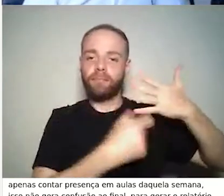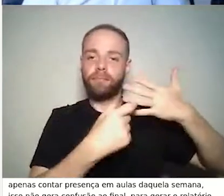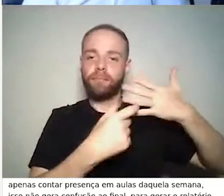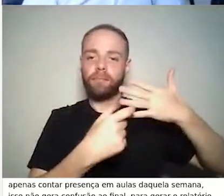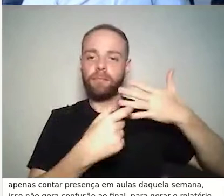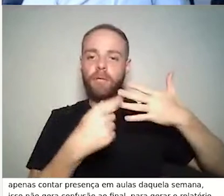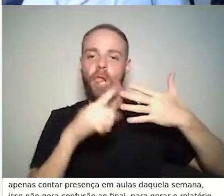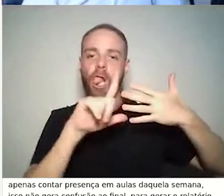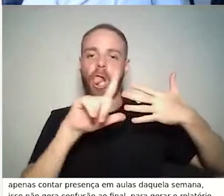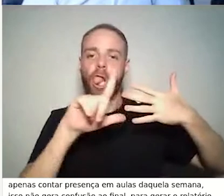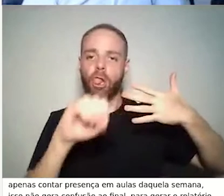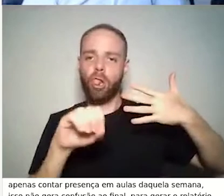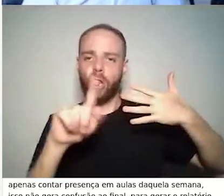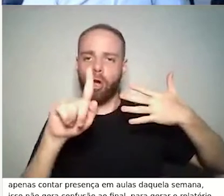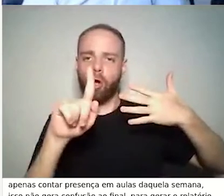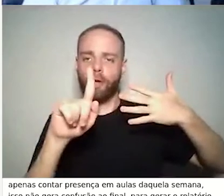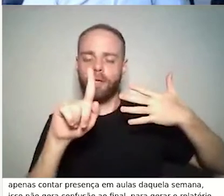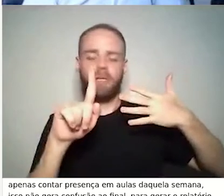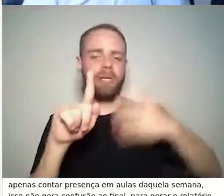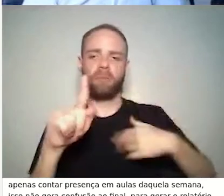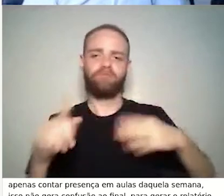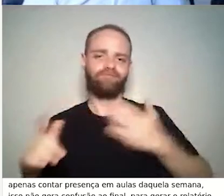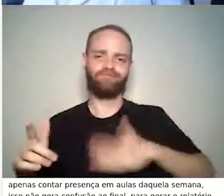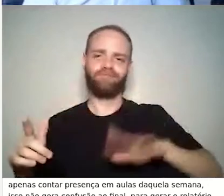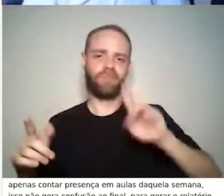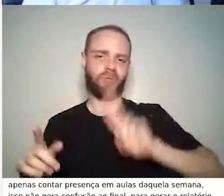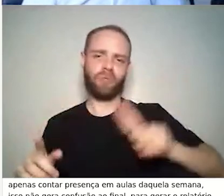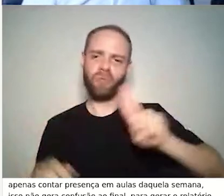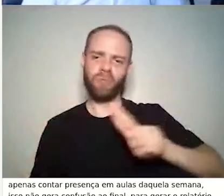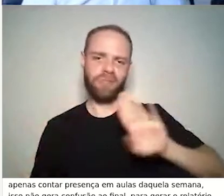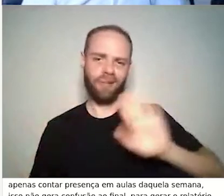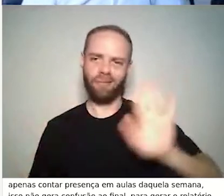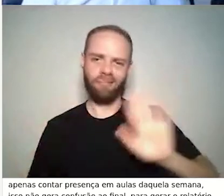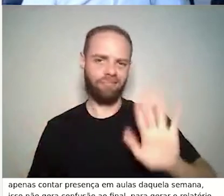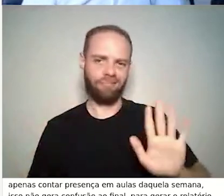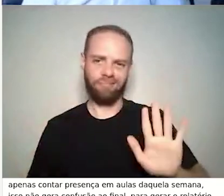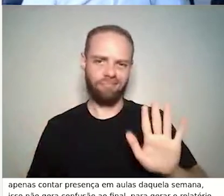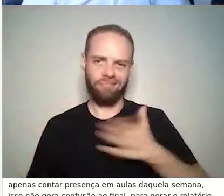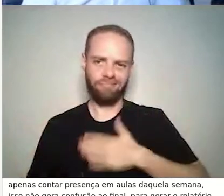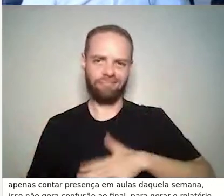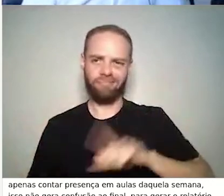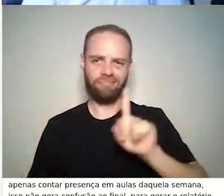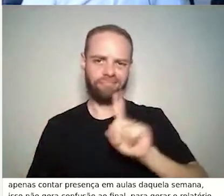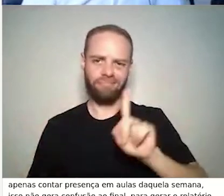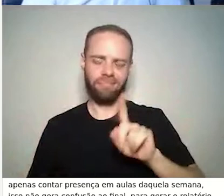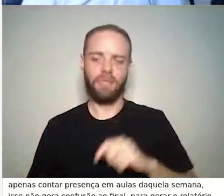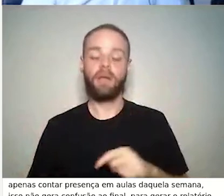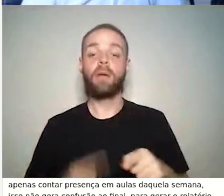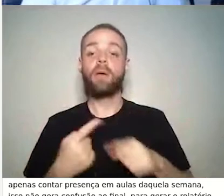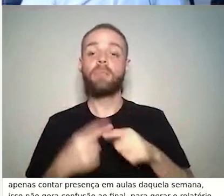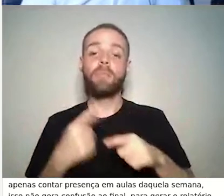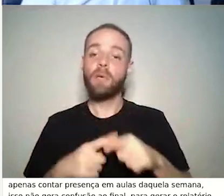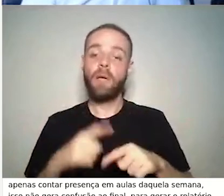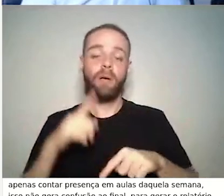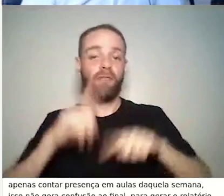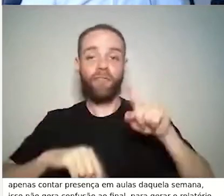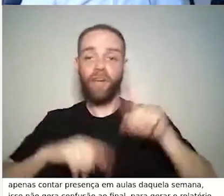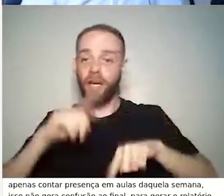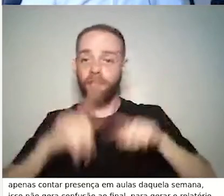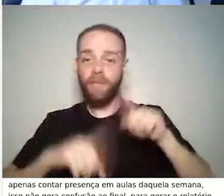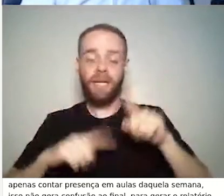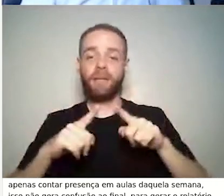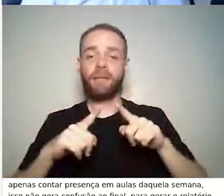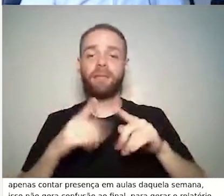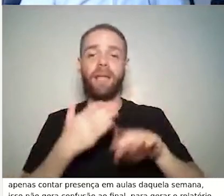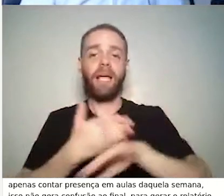não gosto de utilizar, porque ela é uma ferramenta que não te dá uma interação muito boa, né,